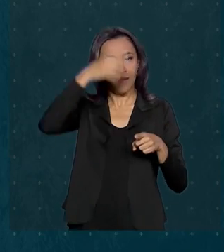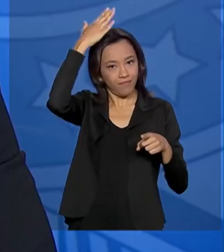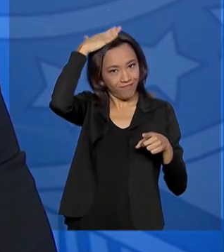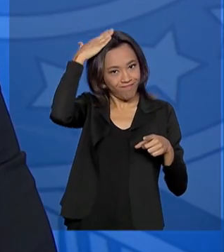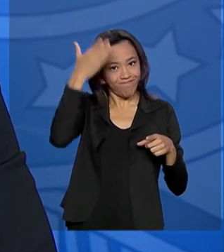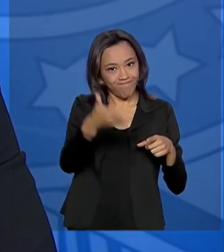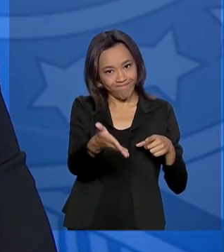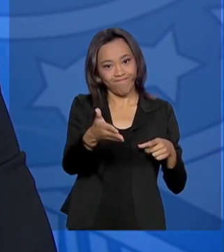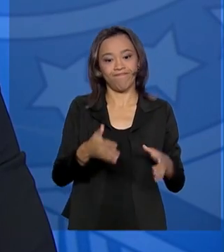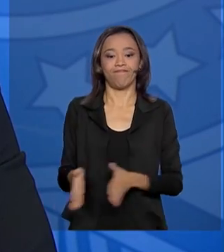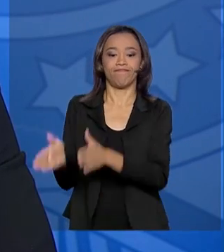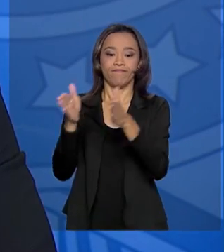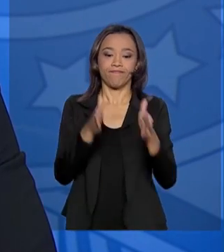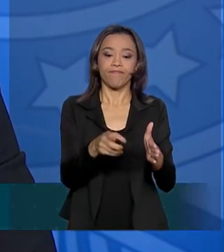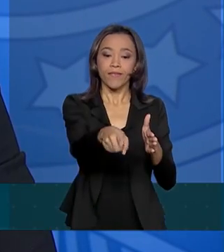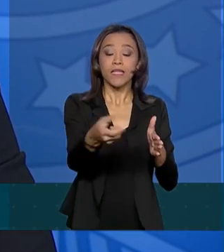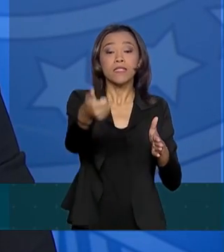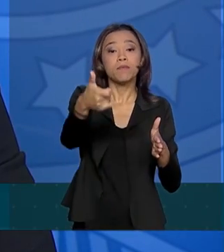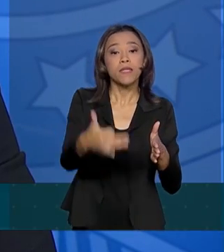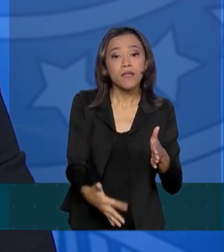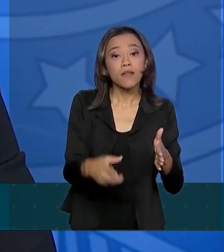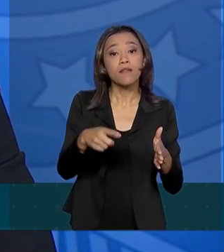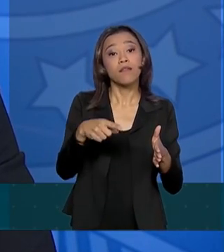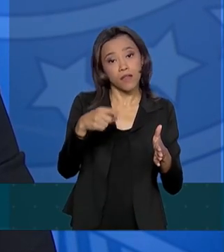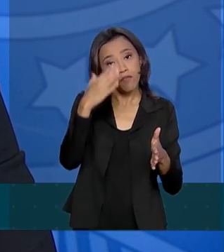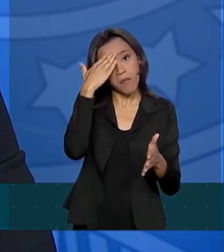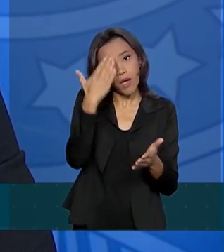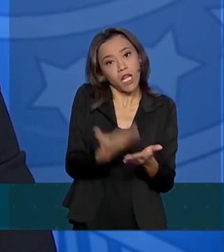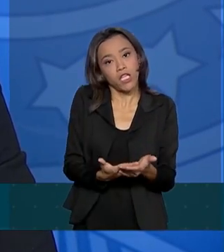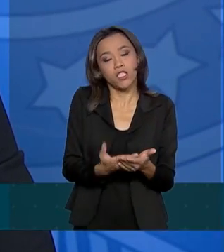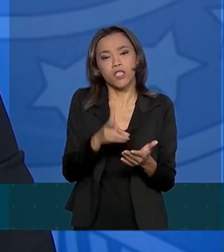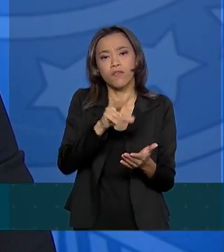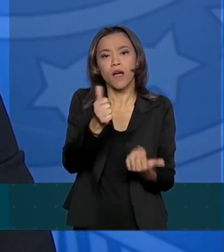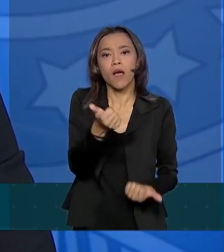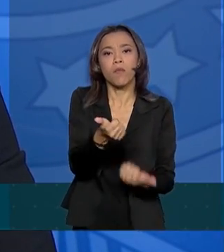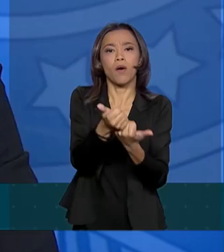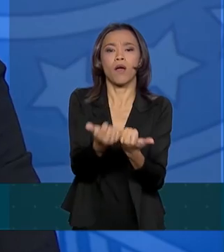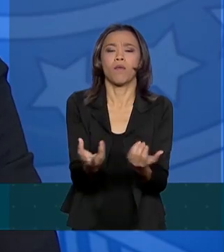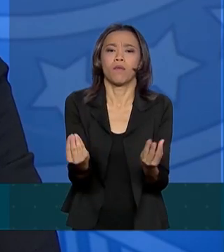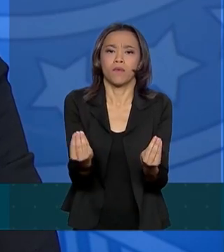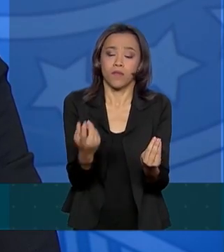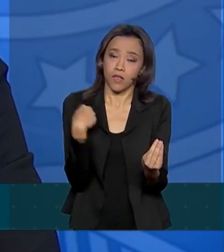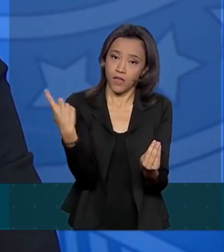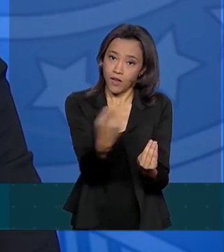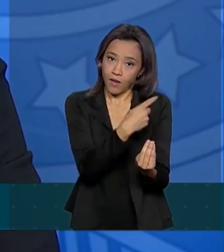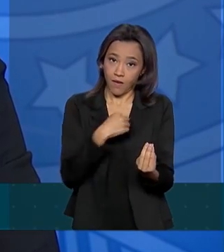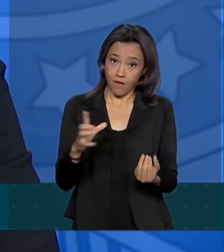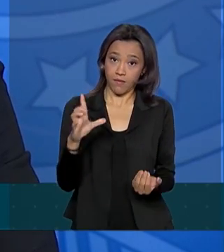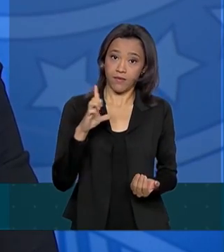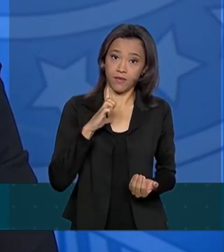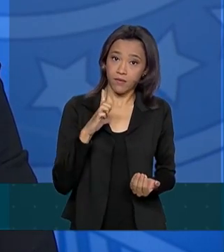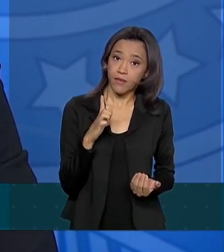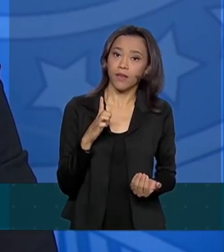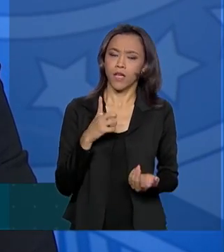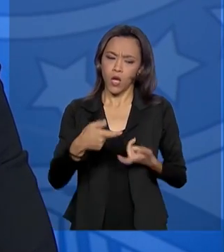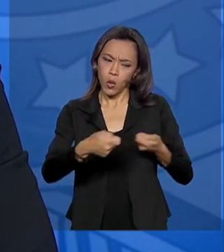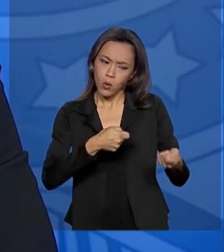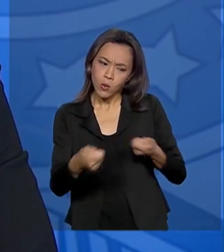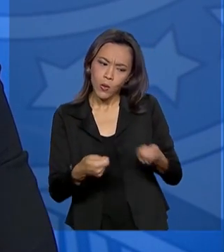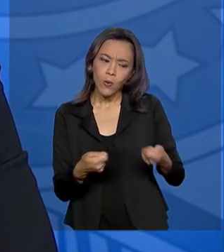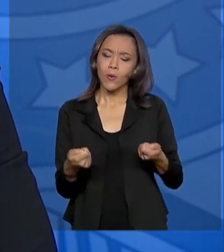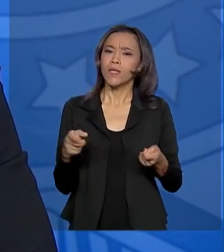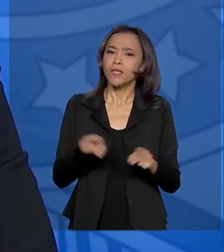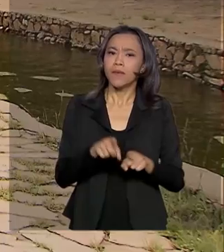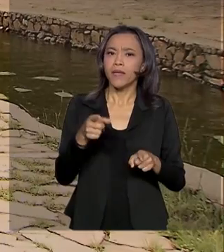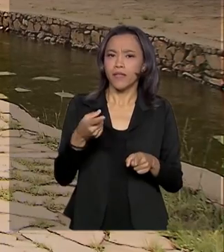Iguaçu. Uma agenda que a gente acredita vai contribuir muito para permitir que a gente tenha cada vez mais controle e investimentos